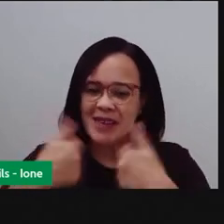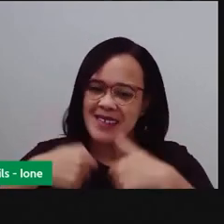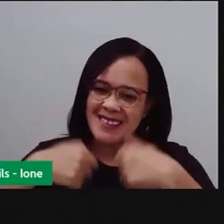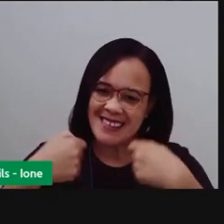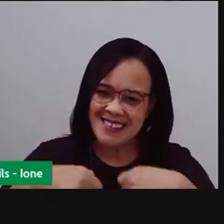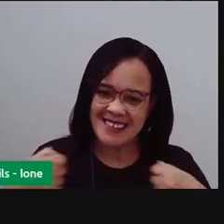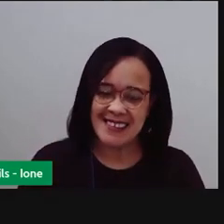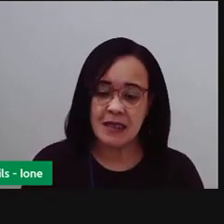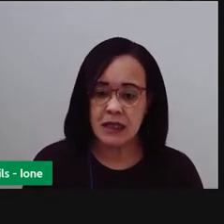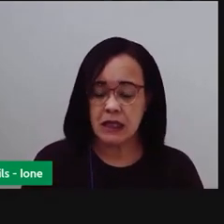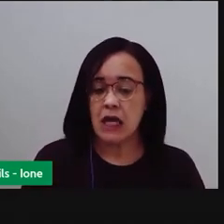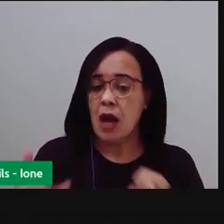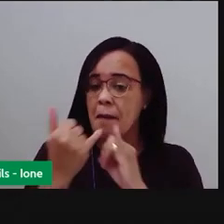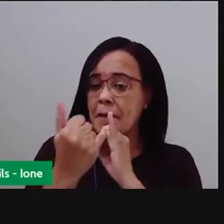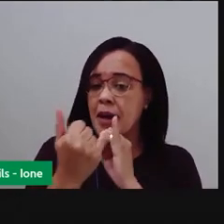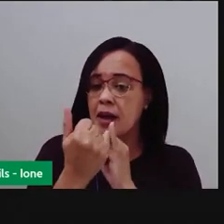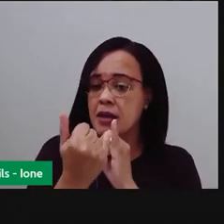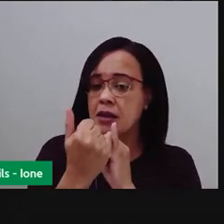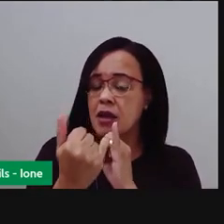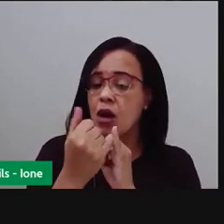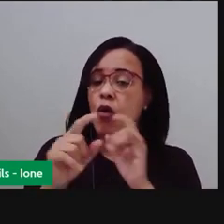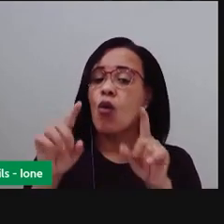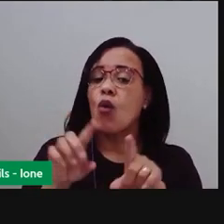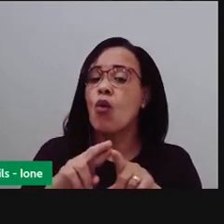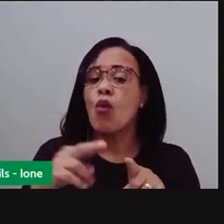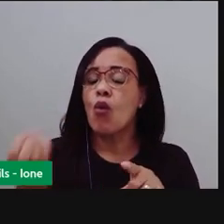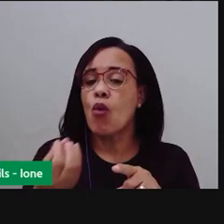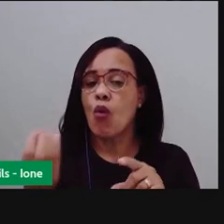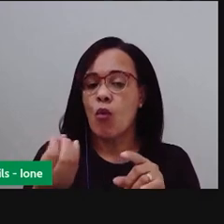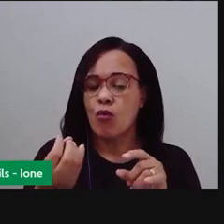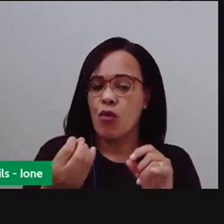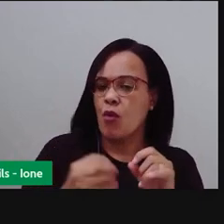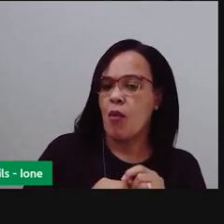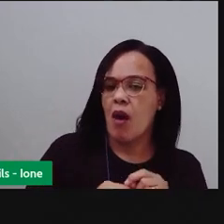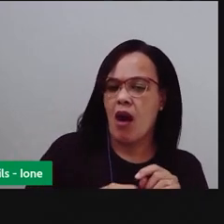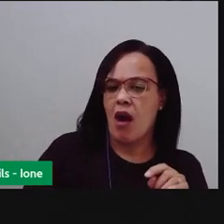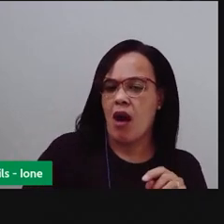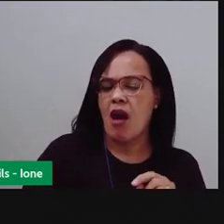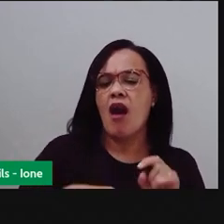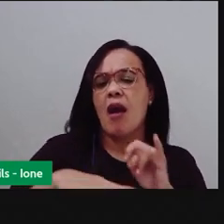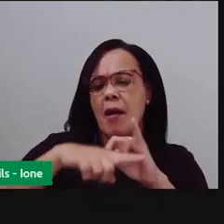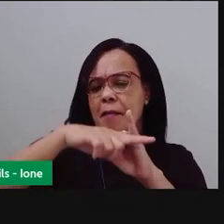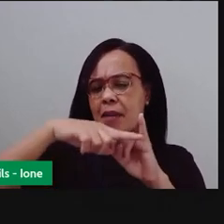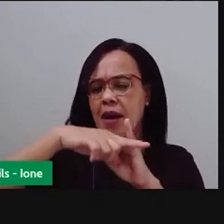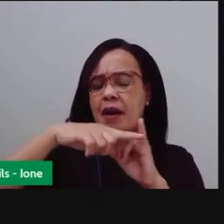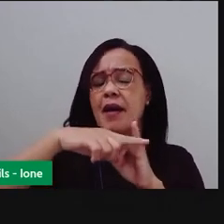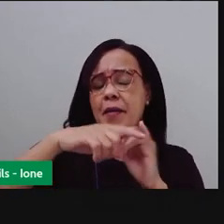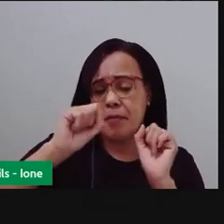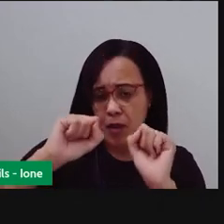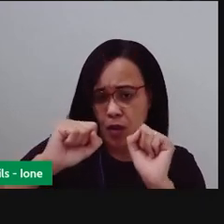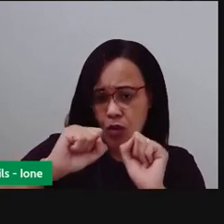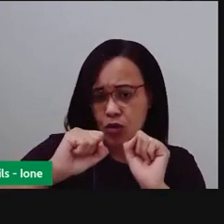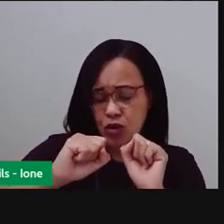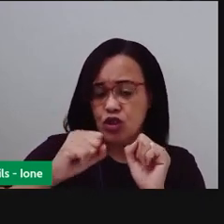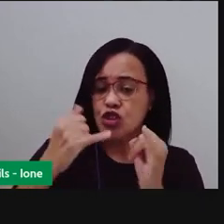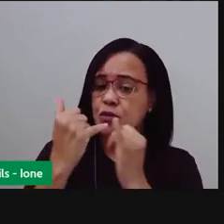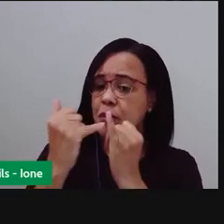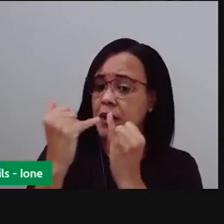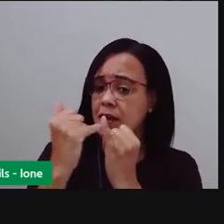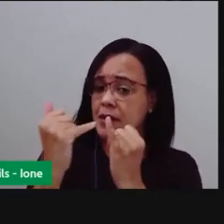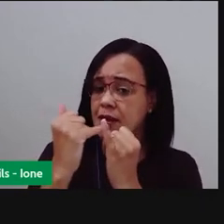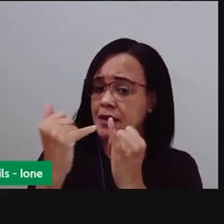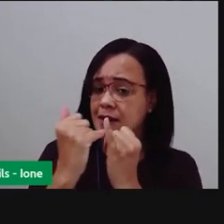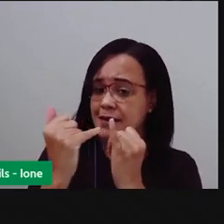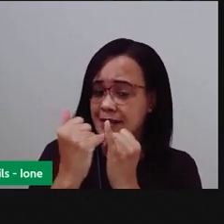Metade de uma xícara, você pode dizer meia xícara, ou pode dizer metade ou